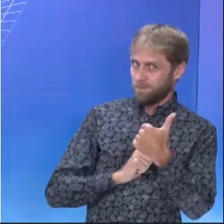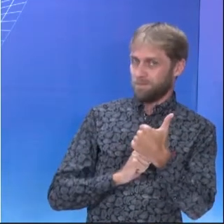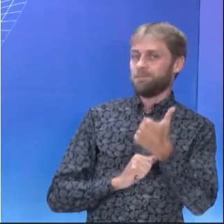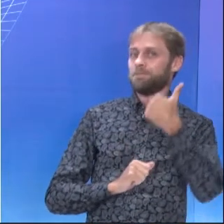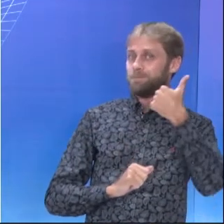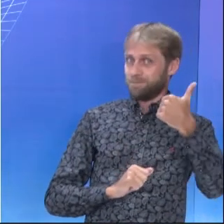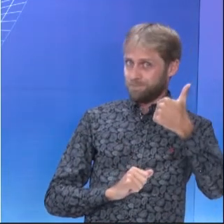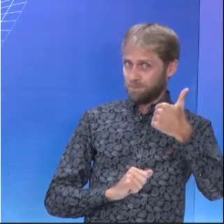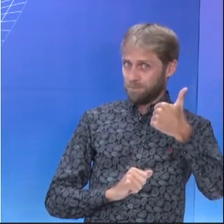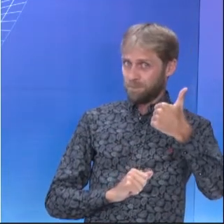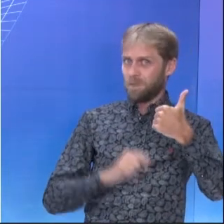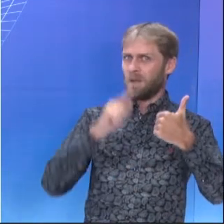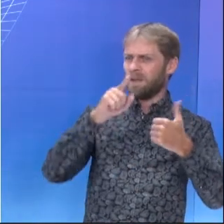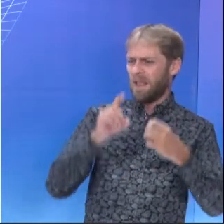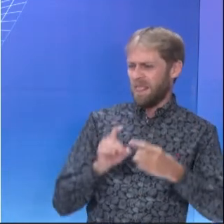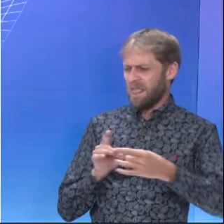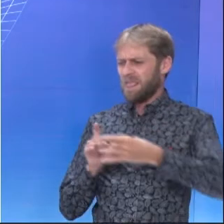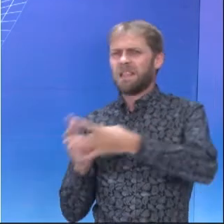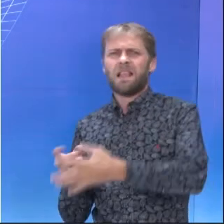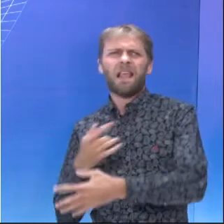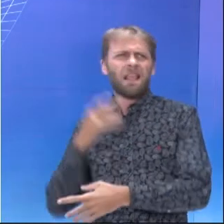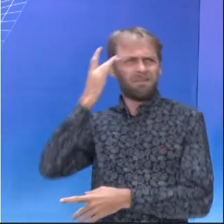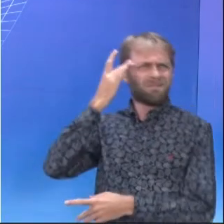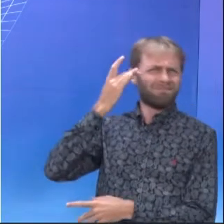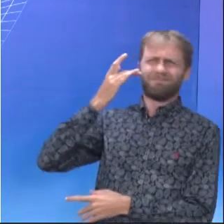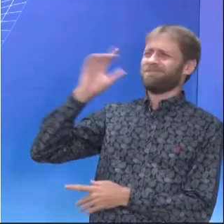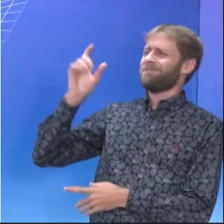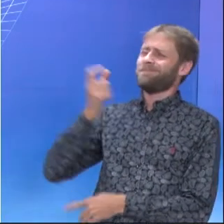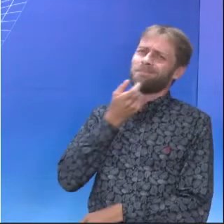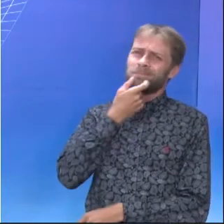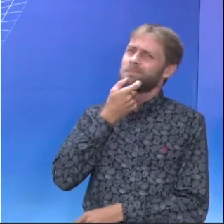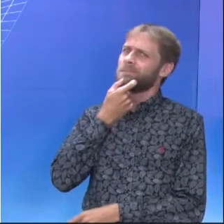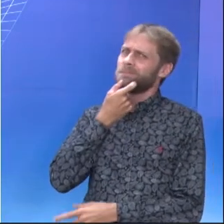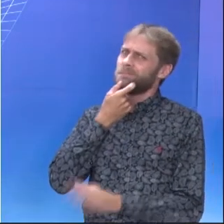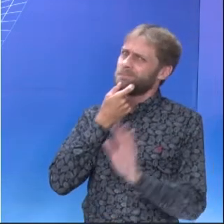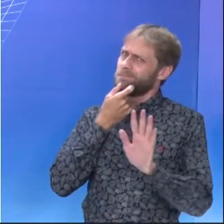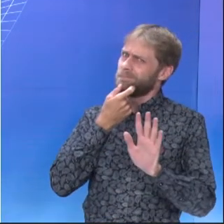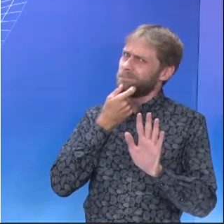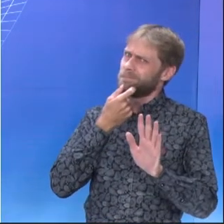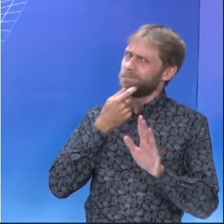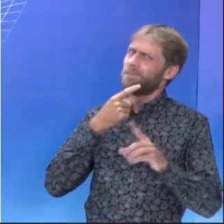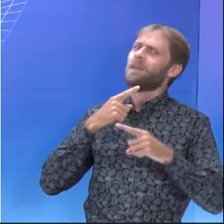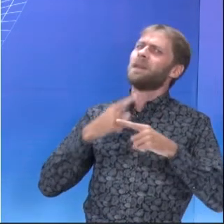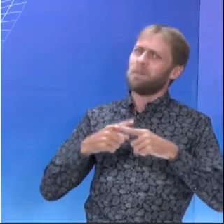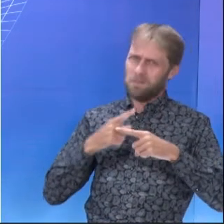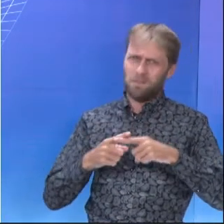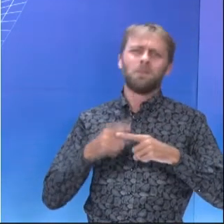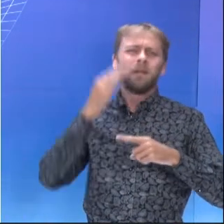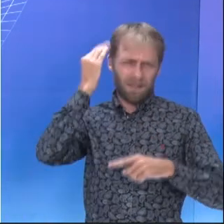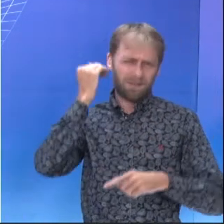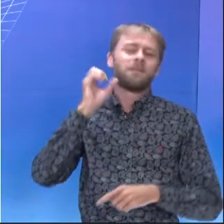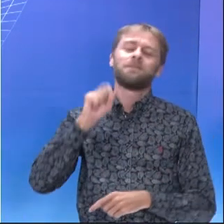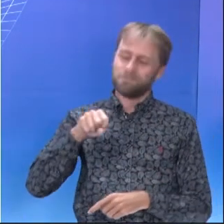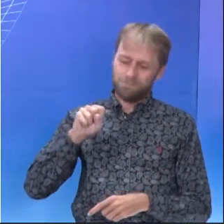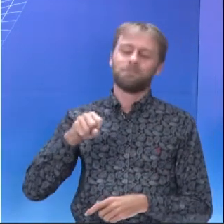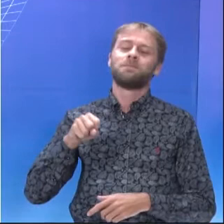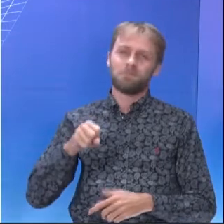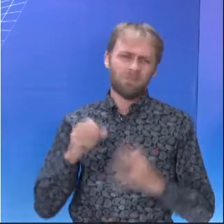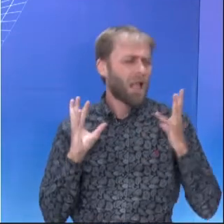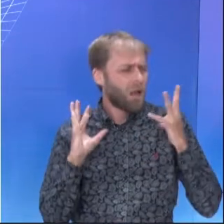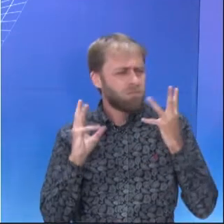deixar de falar que não sabe inglês, porque em inglês todo mundo sabe um pouco.